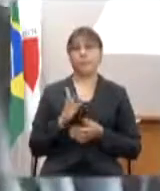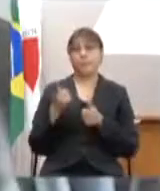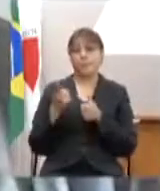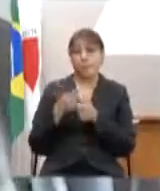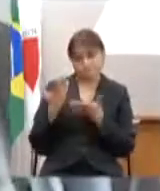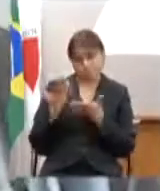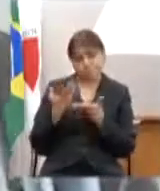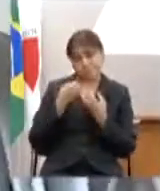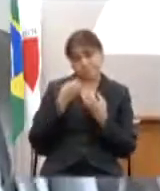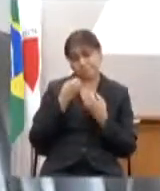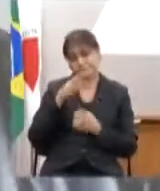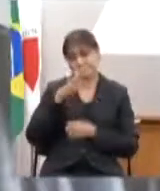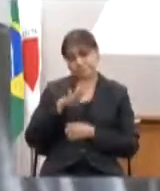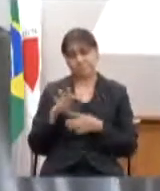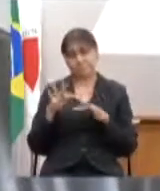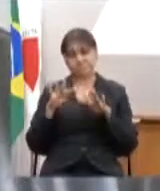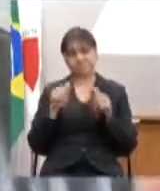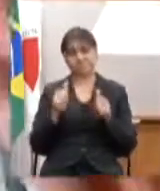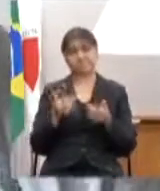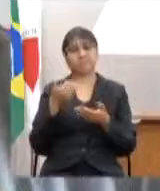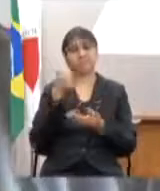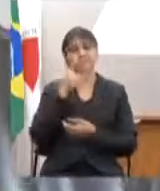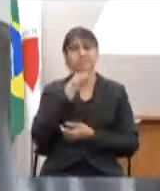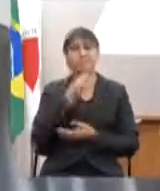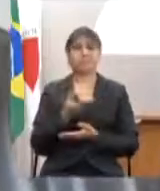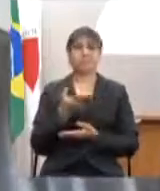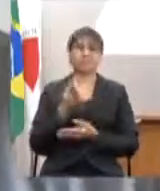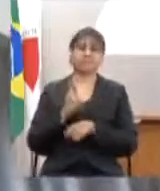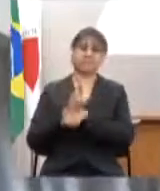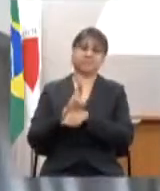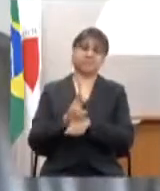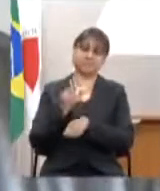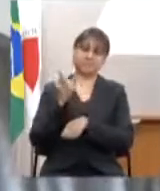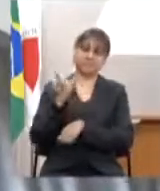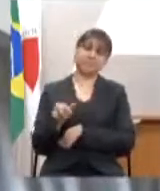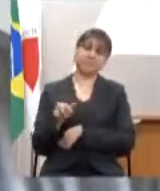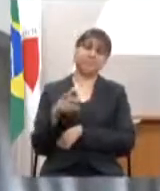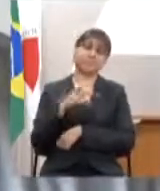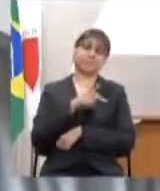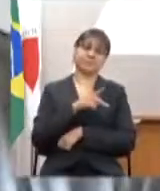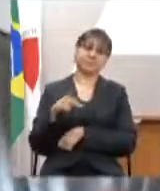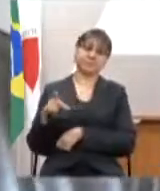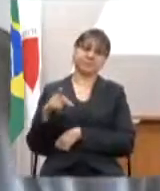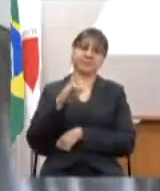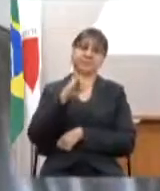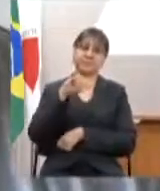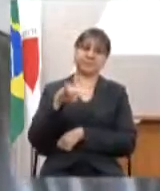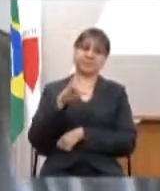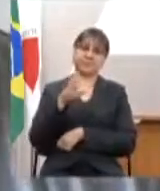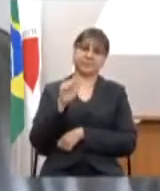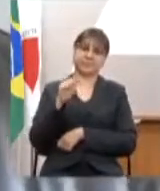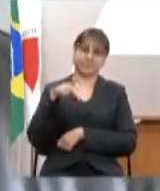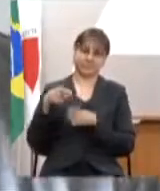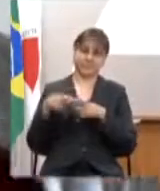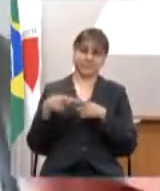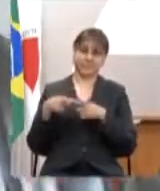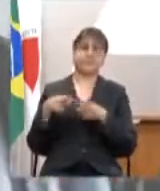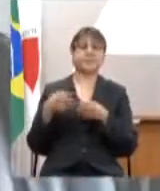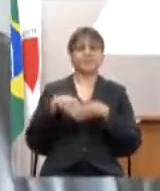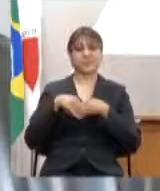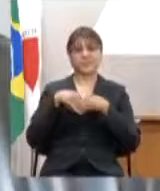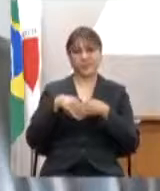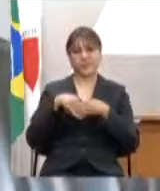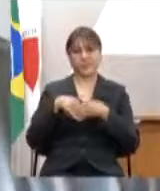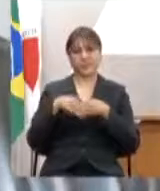e todas que estão aqui participando em nome do presidente da mesa doutor Jean também estendo cumprimento a todos e todas